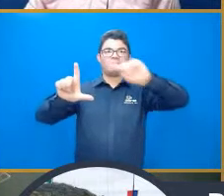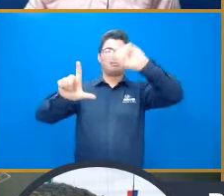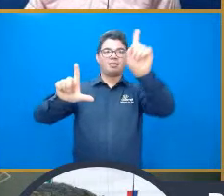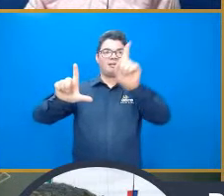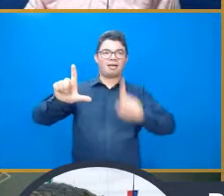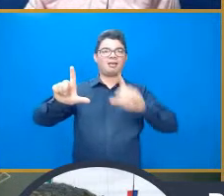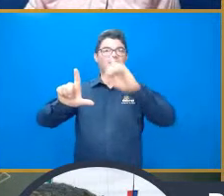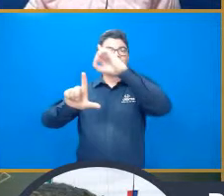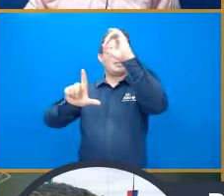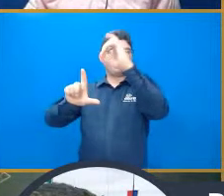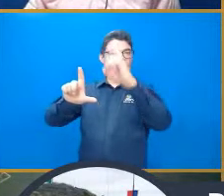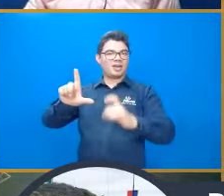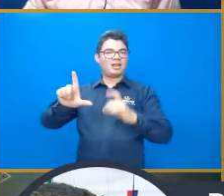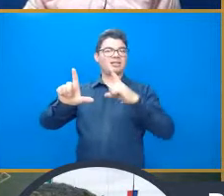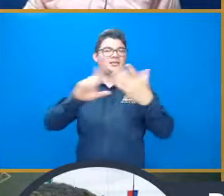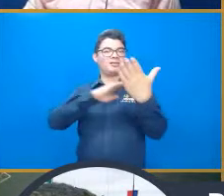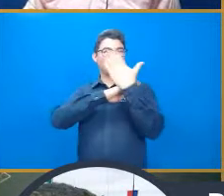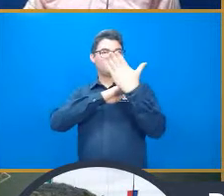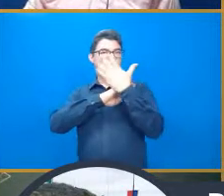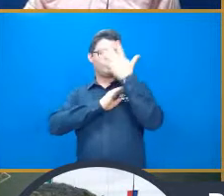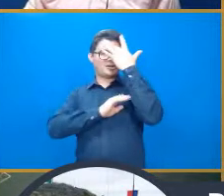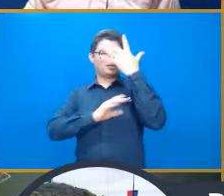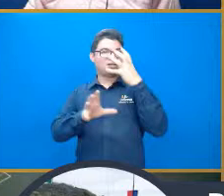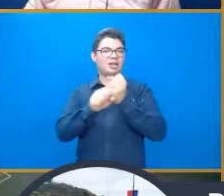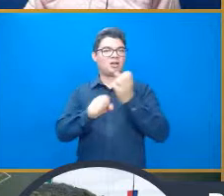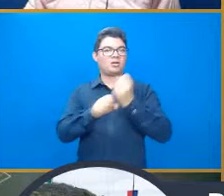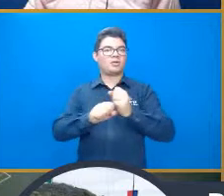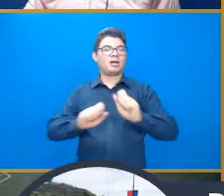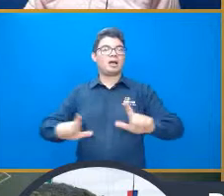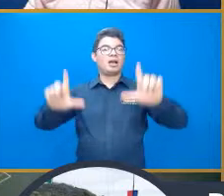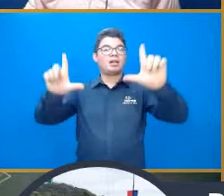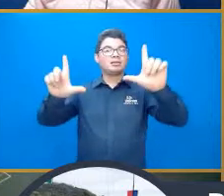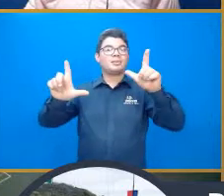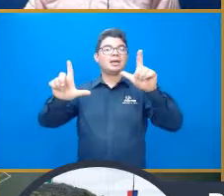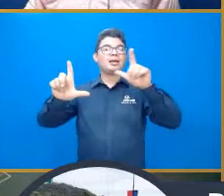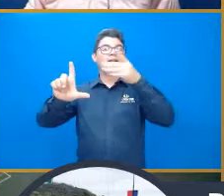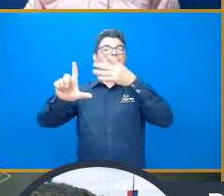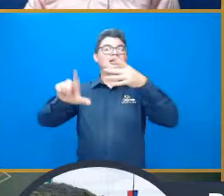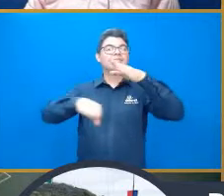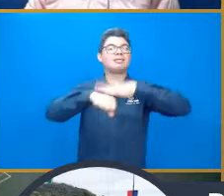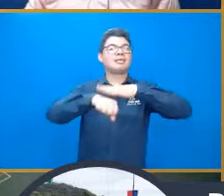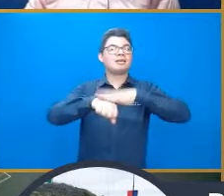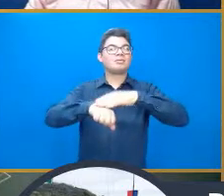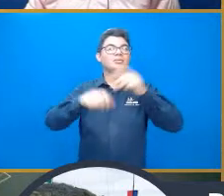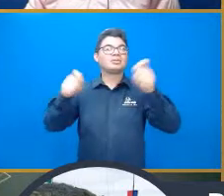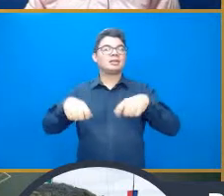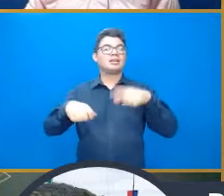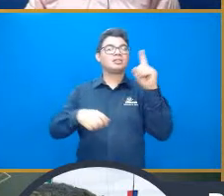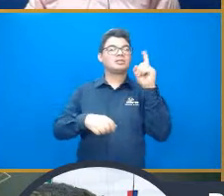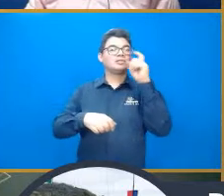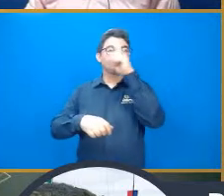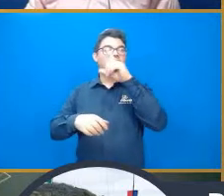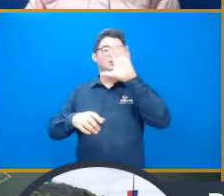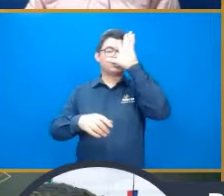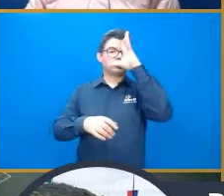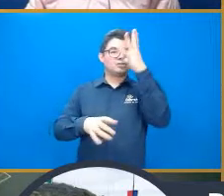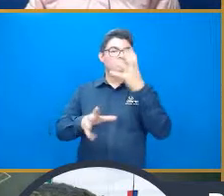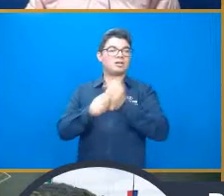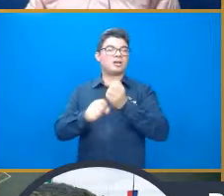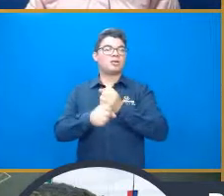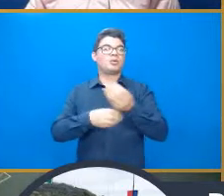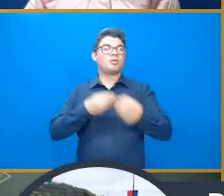facilitador de nossos cálculos, onde a tabela consegue ganhar tempo e se pode dificultar a resolução do cálculo?